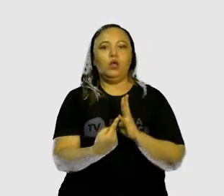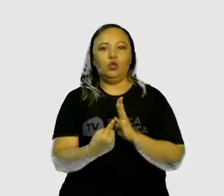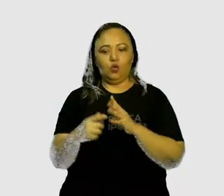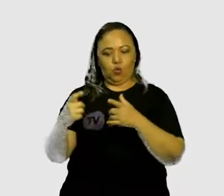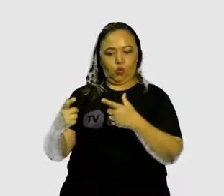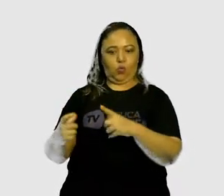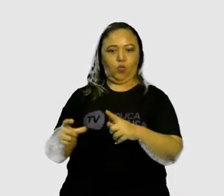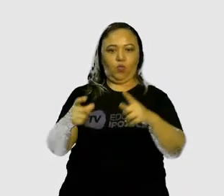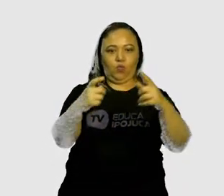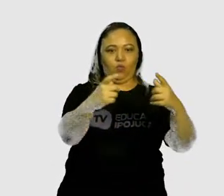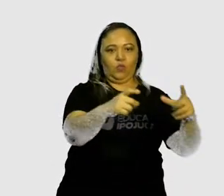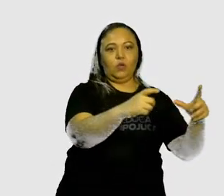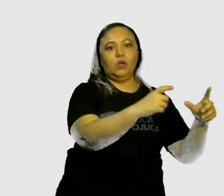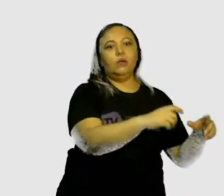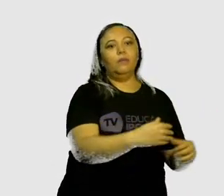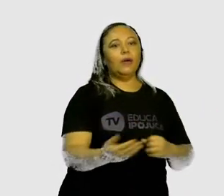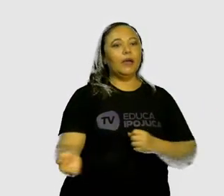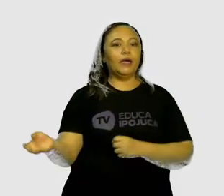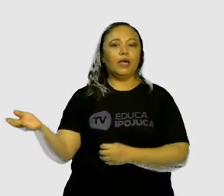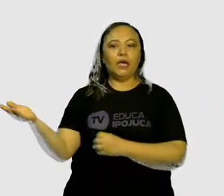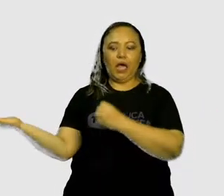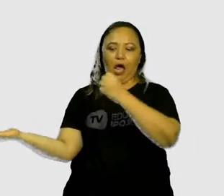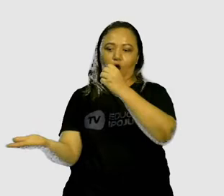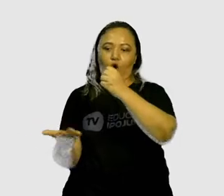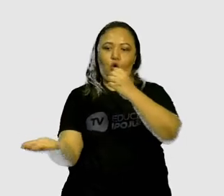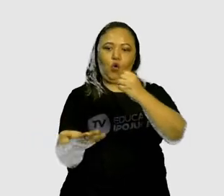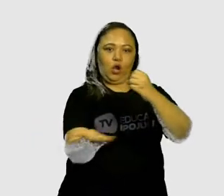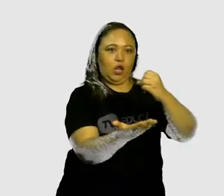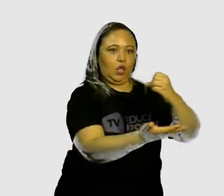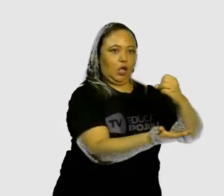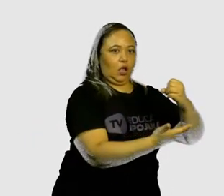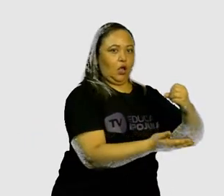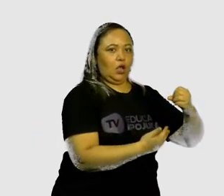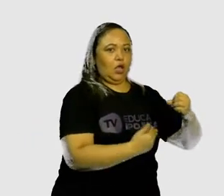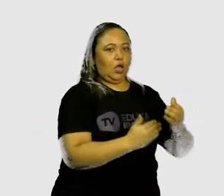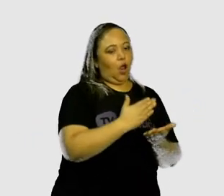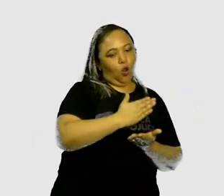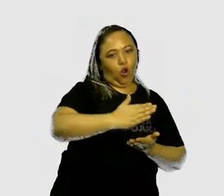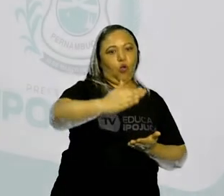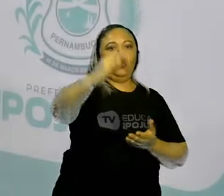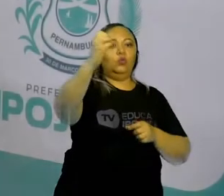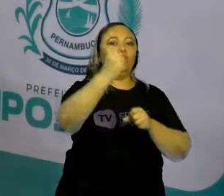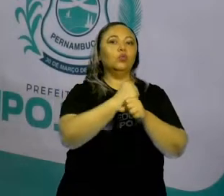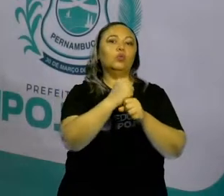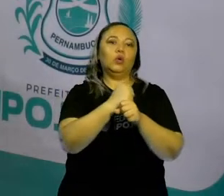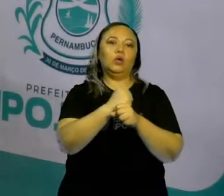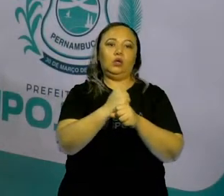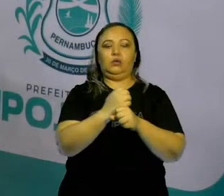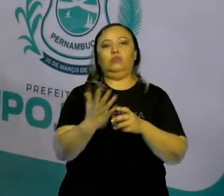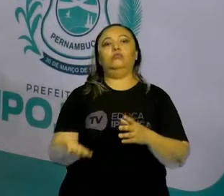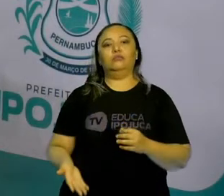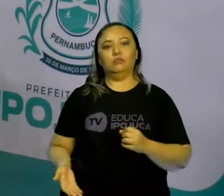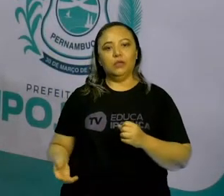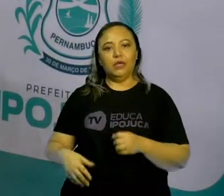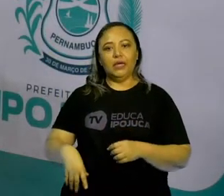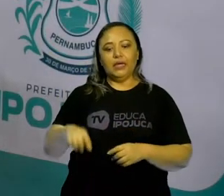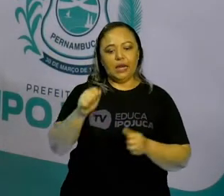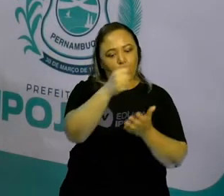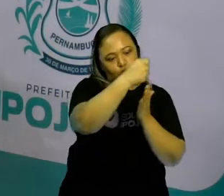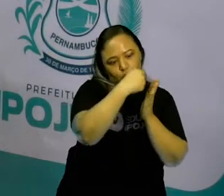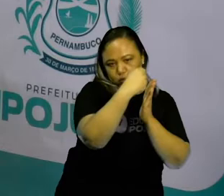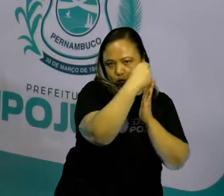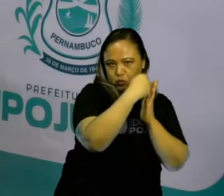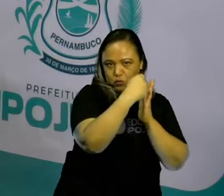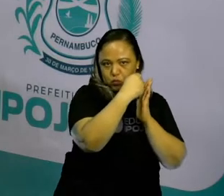colheitas se realizassem ao longo de todo o ano. Ele anotou a colheita em cada